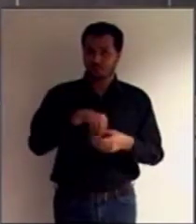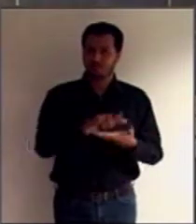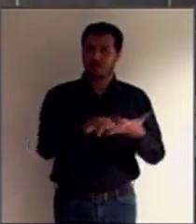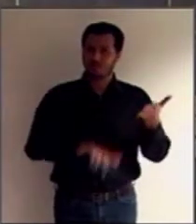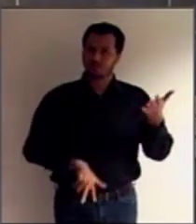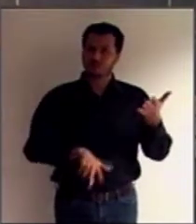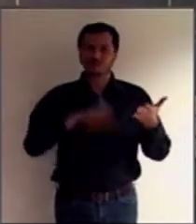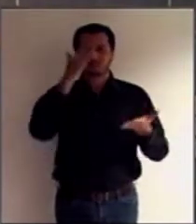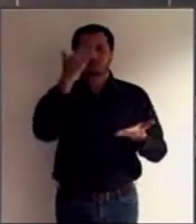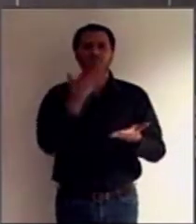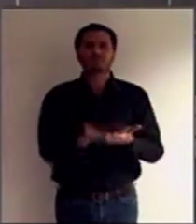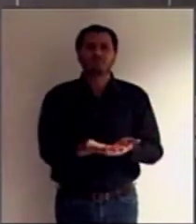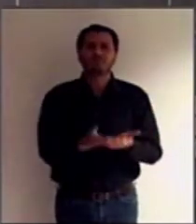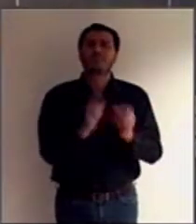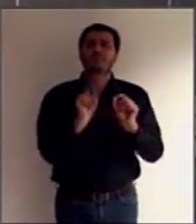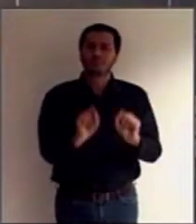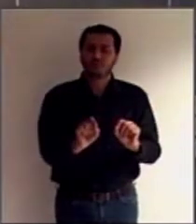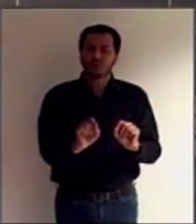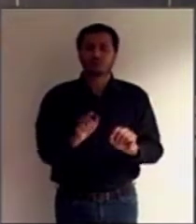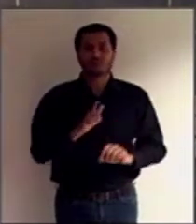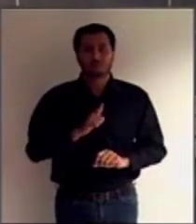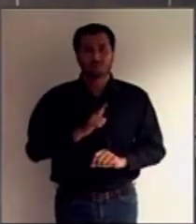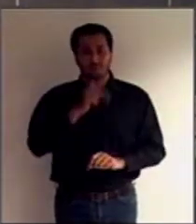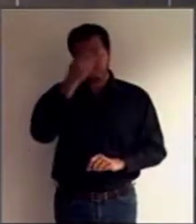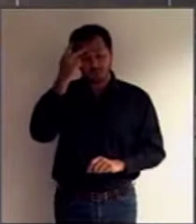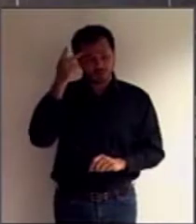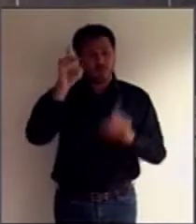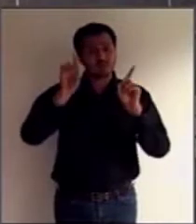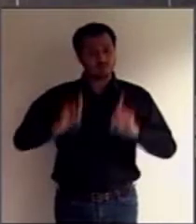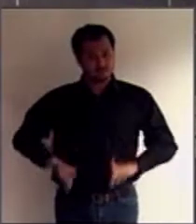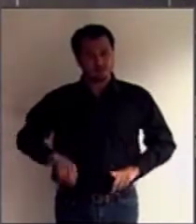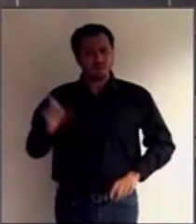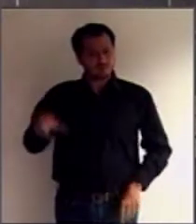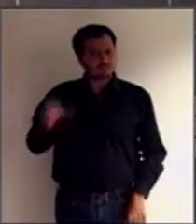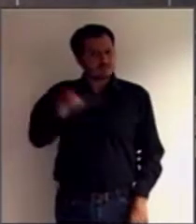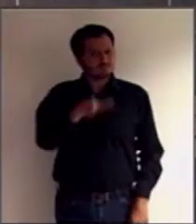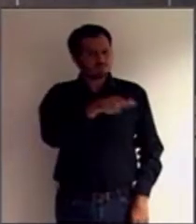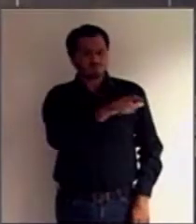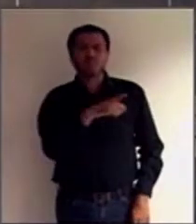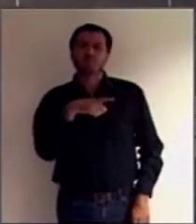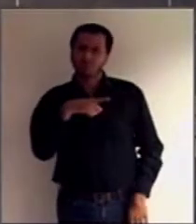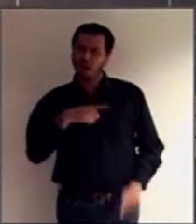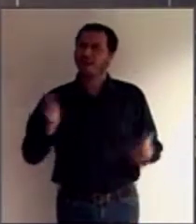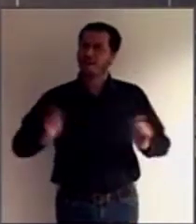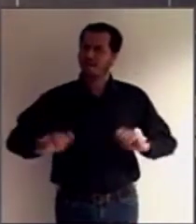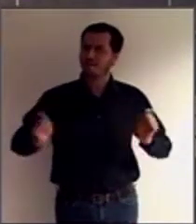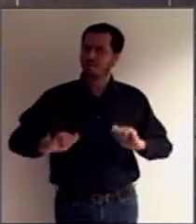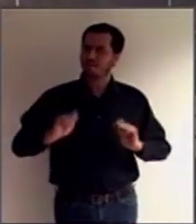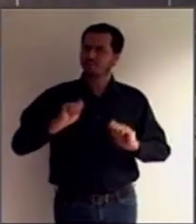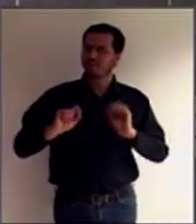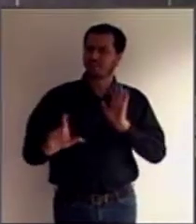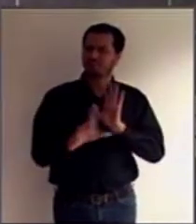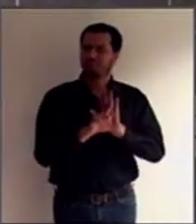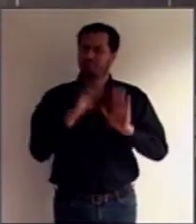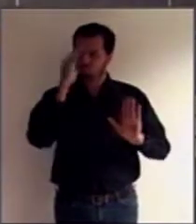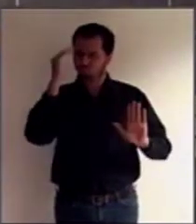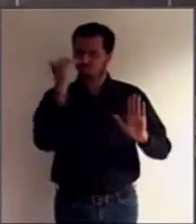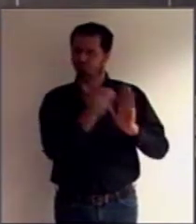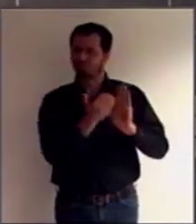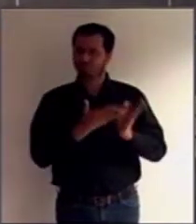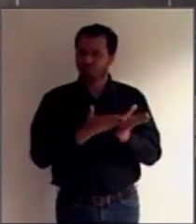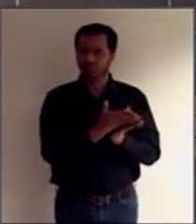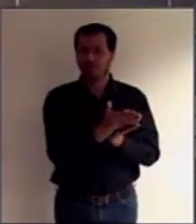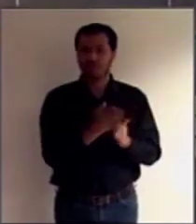reconhece exatamente a capacidade legal das pessoas com deficiência, mas ainda para situações em que pode fazer